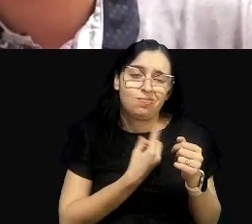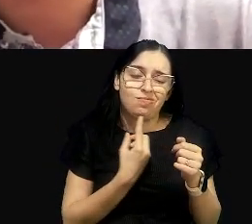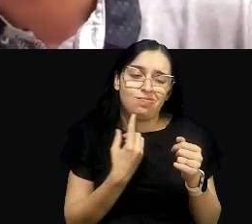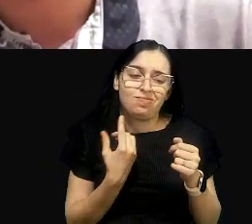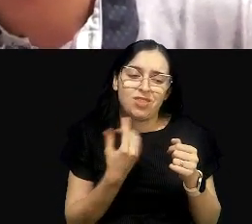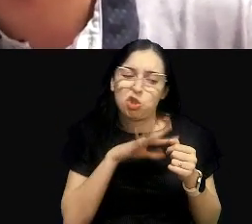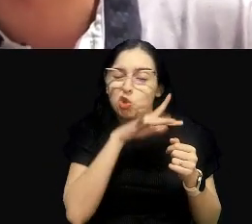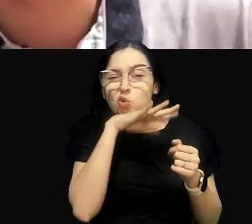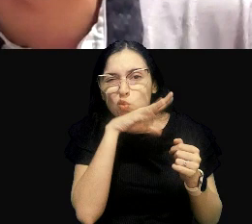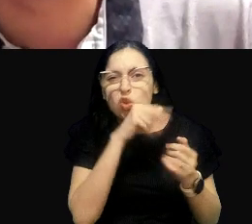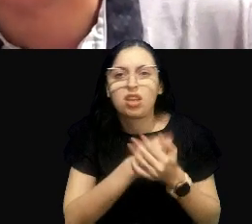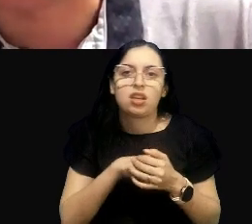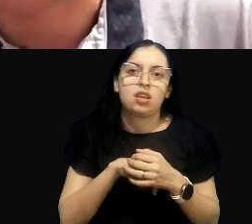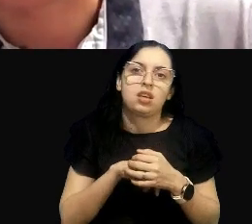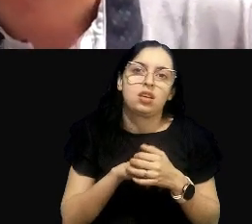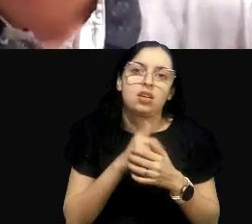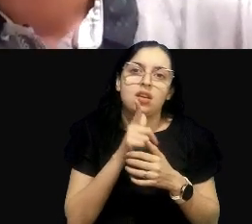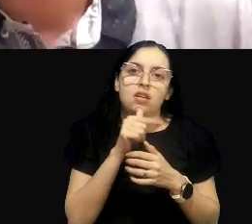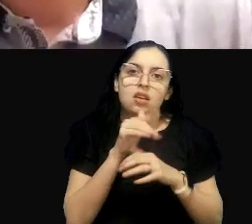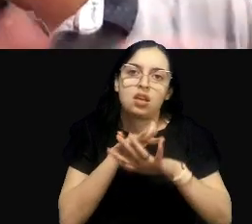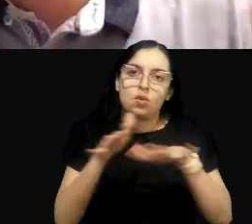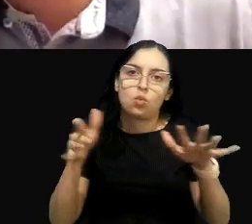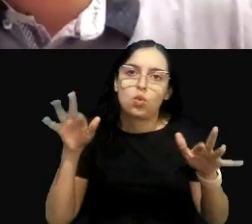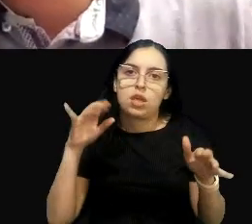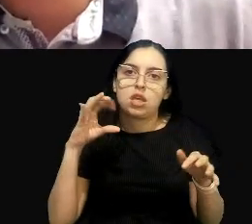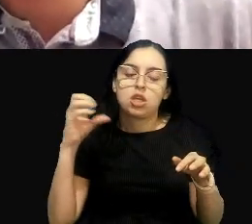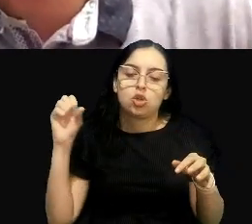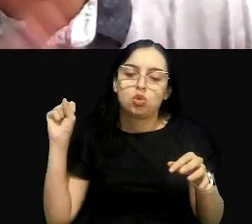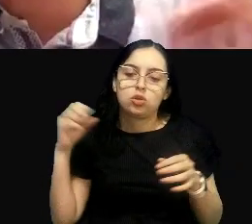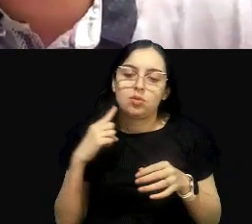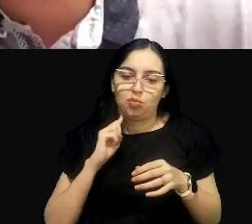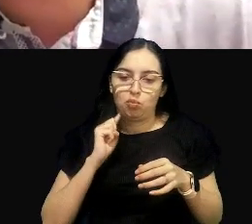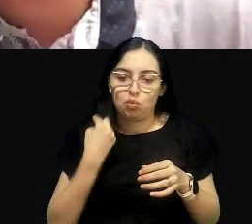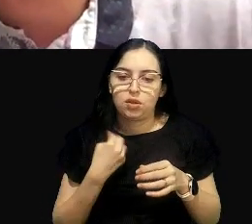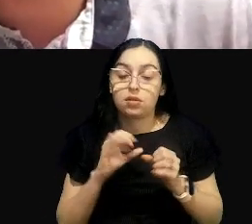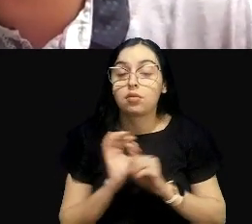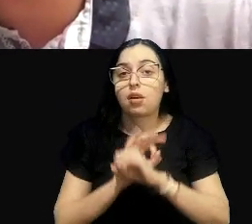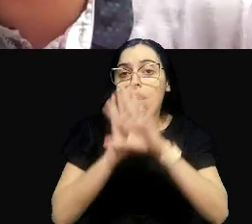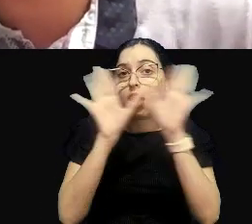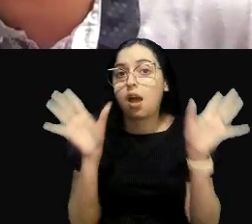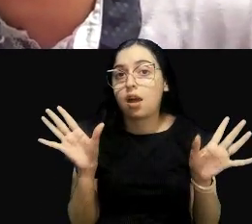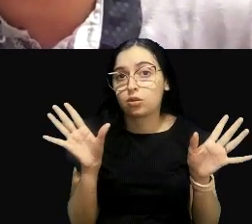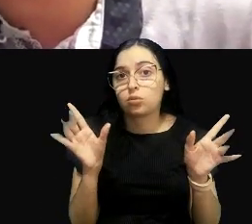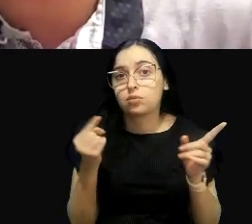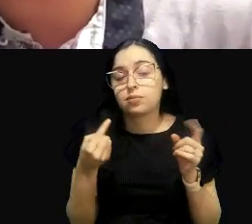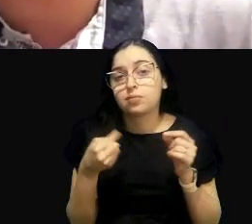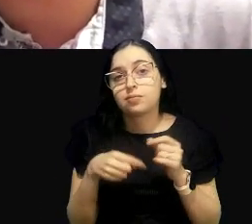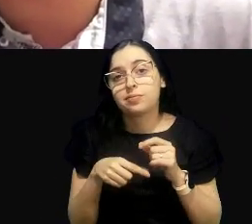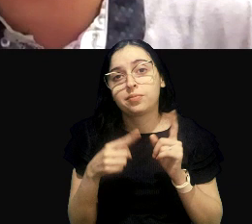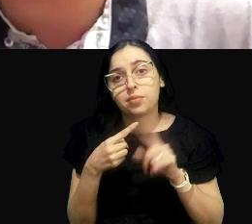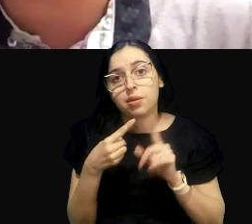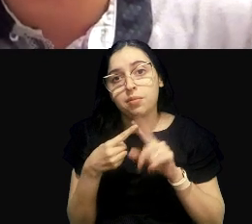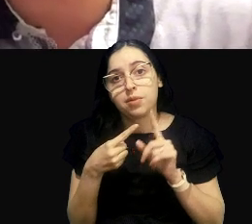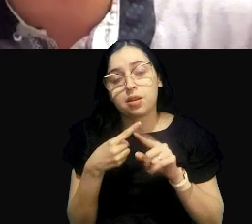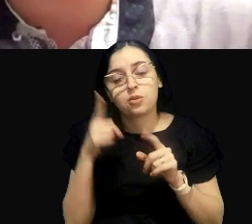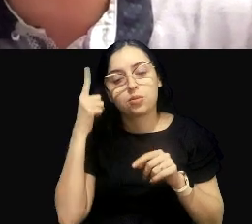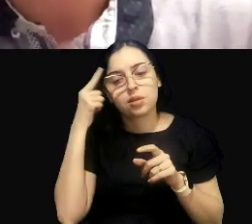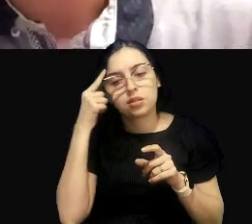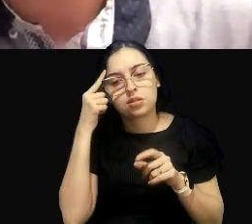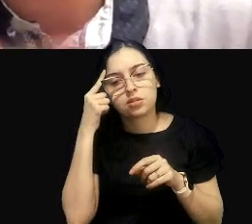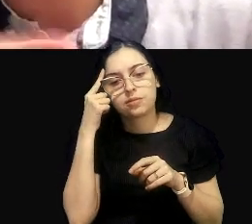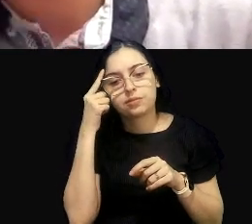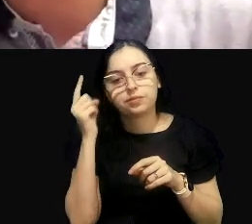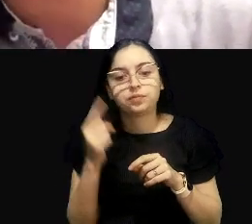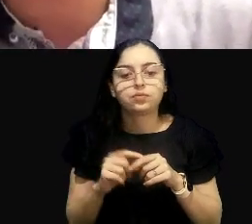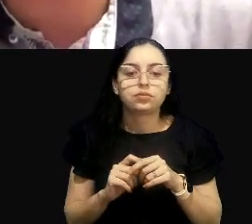como essa desses rios muito poluídos. Então, primeiro, não sei se ficou claro, mas a primeira questão para reflexão que eu queria trazer é essa.